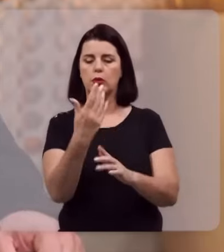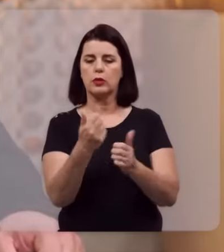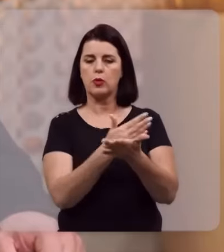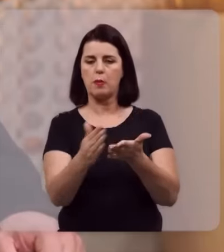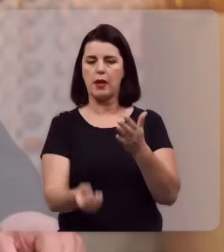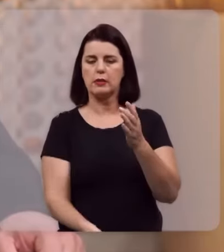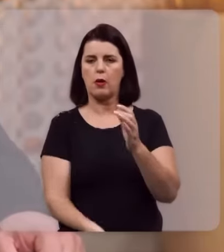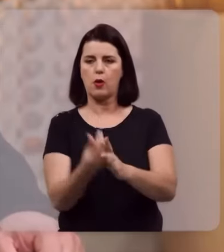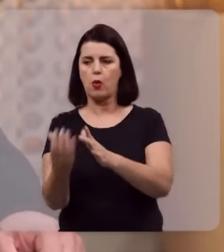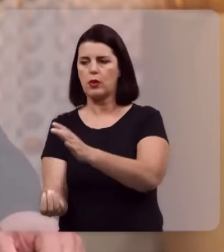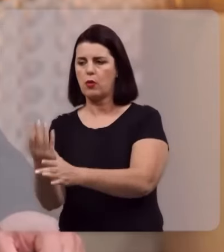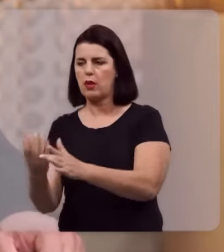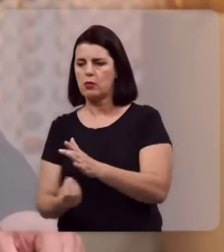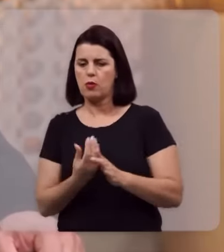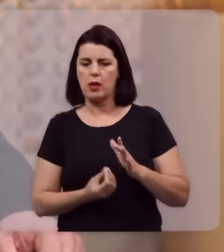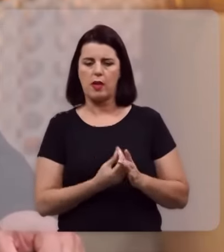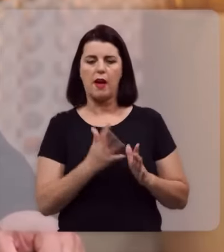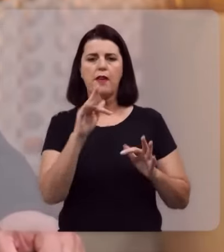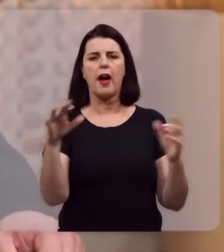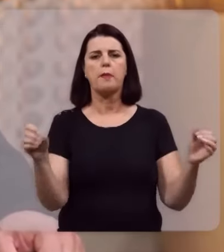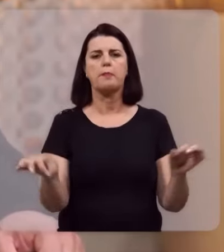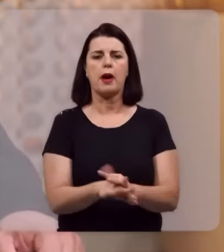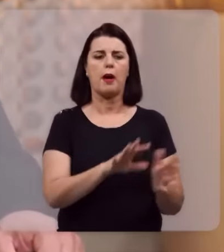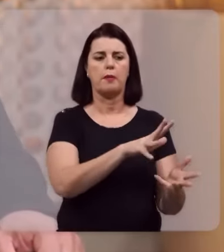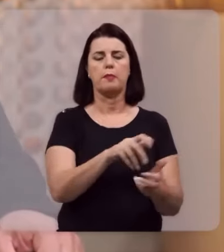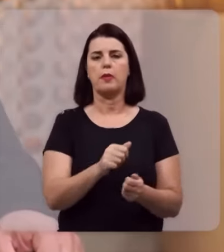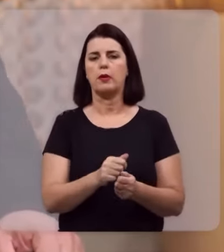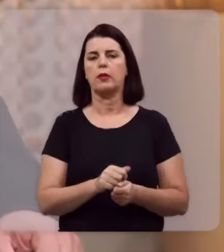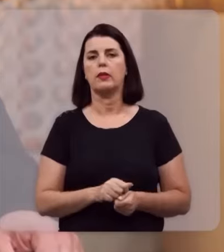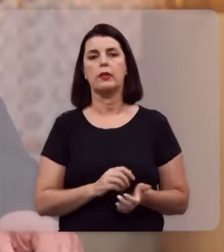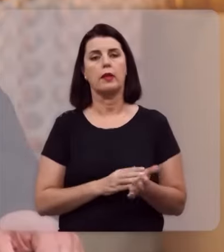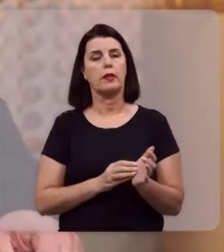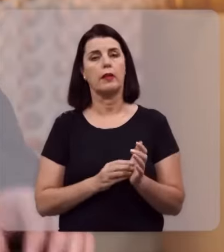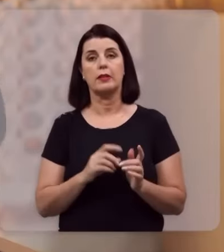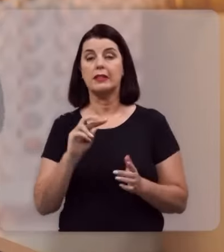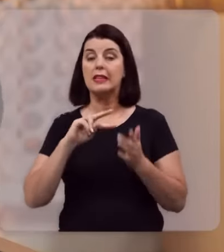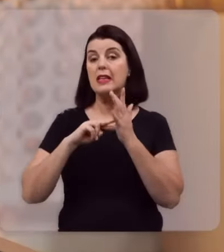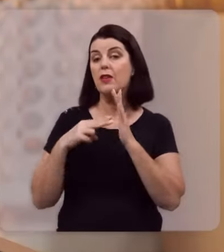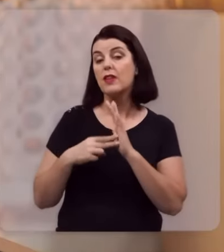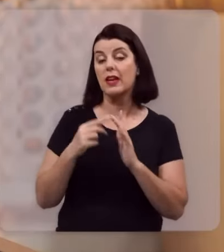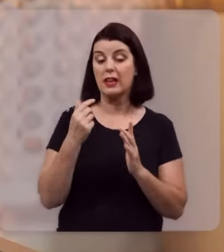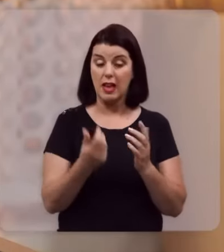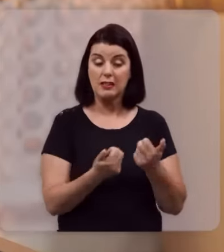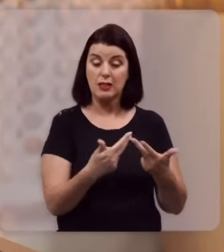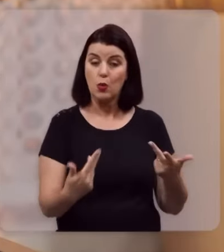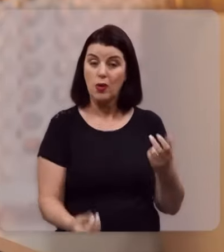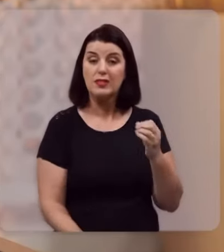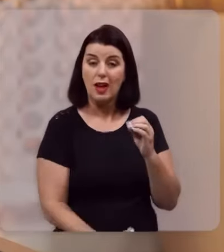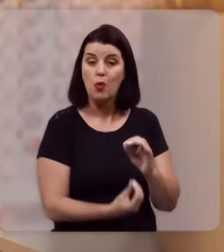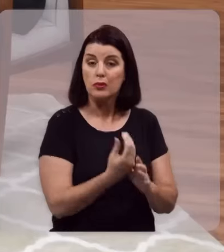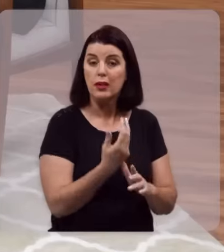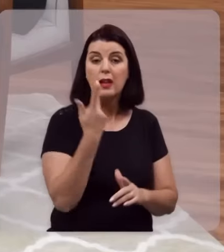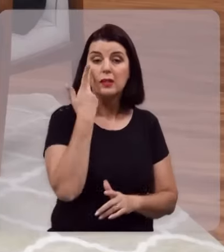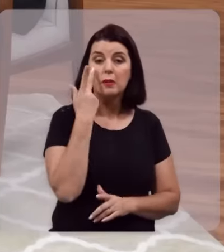o mundo vai acabar. Mas significa que essas coisas trazem, causam dor. O princípio ativo da dor,